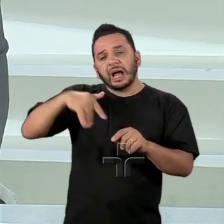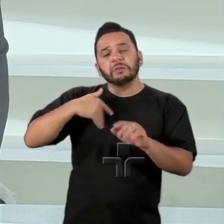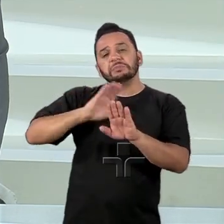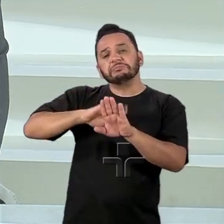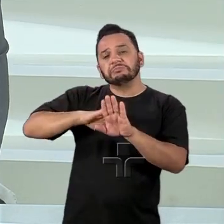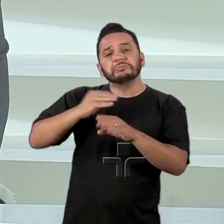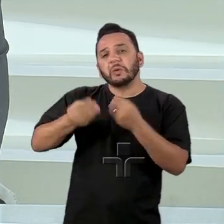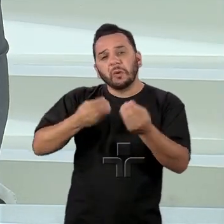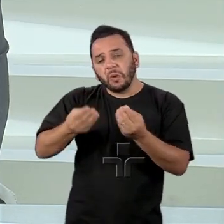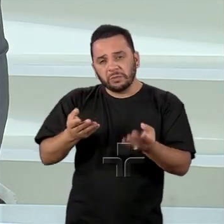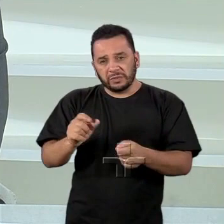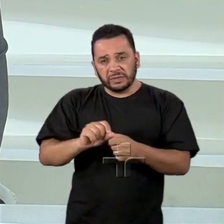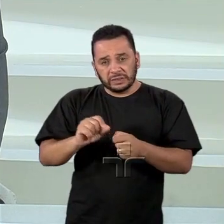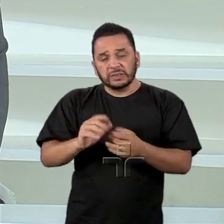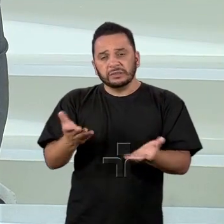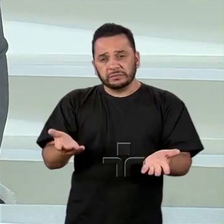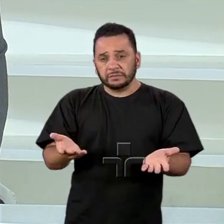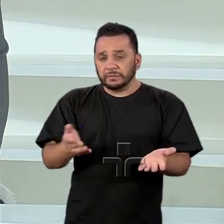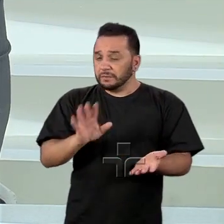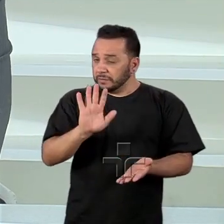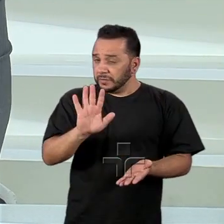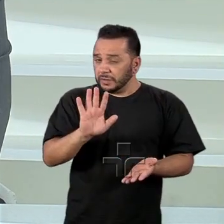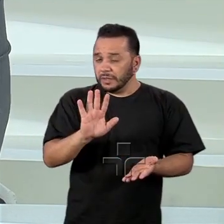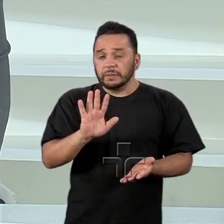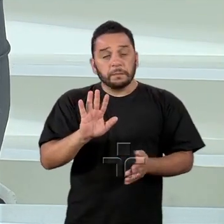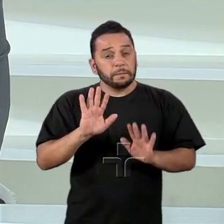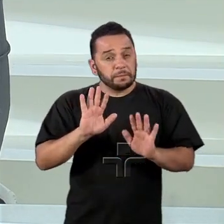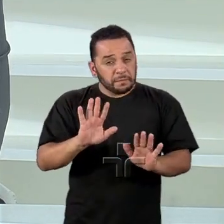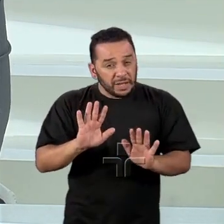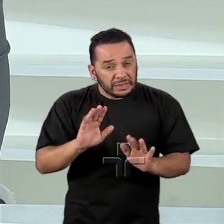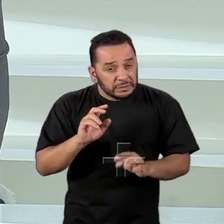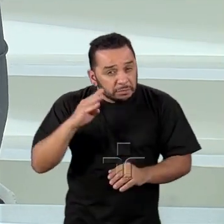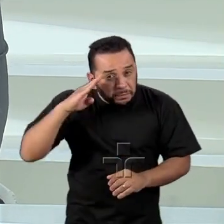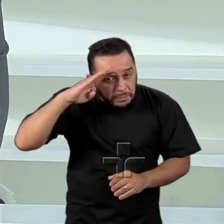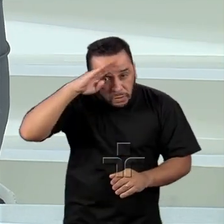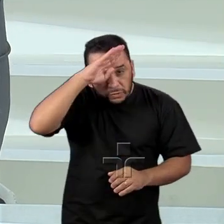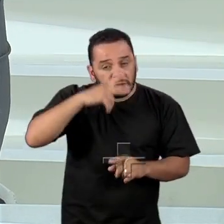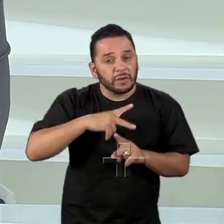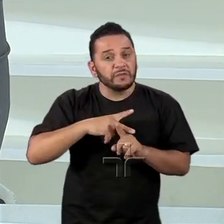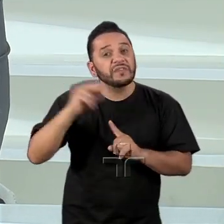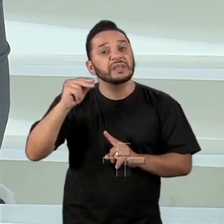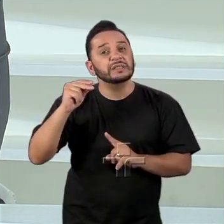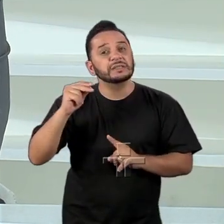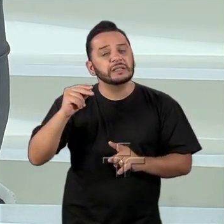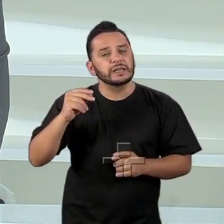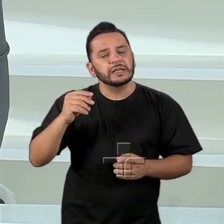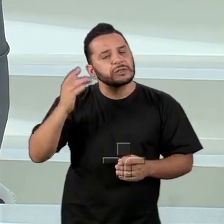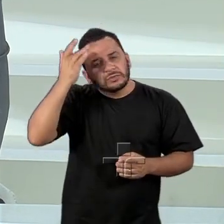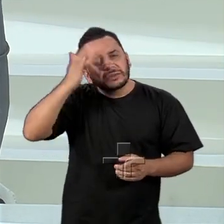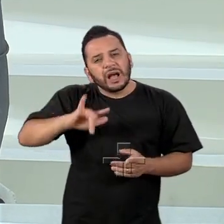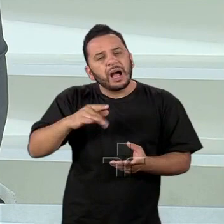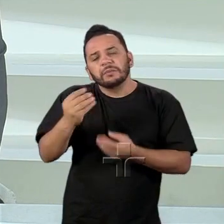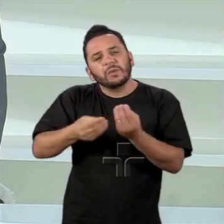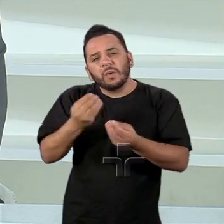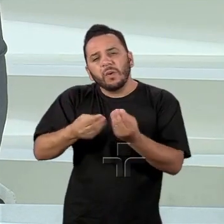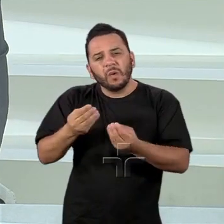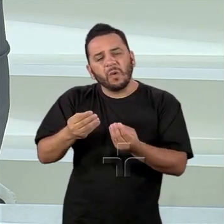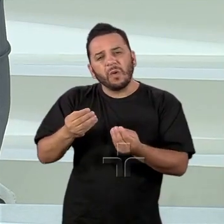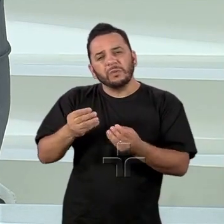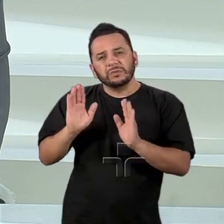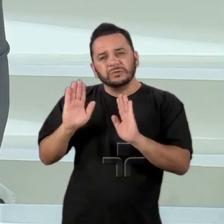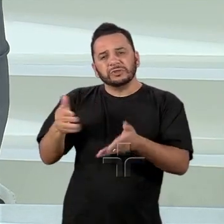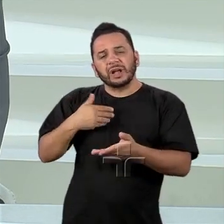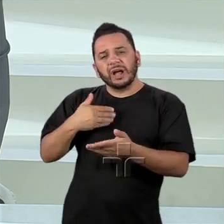de moderação importante, mas, no caso da vitória do Bolsonaro, não dá para saber se haverá uma guinada radical ou não.